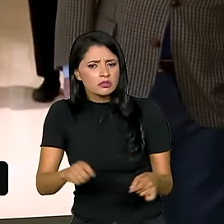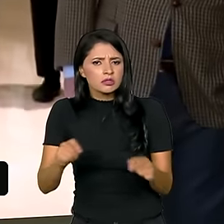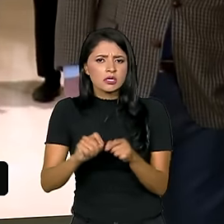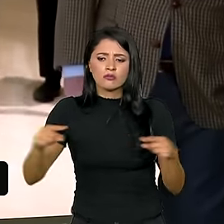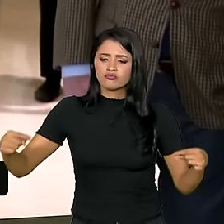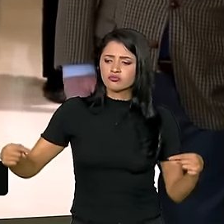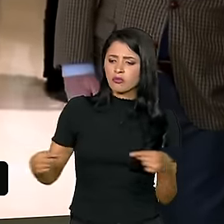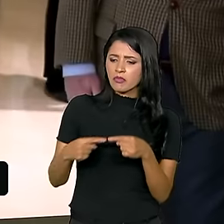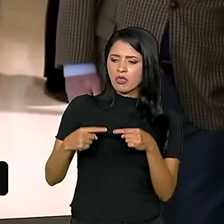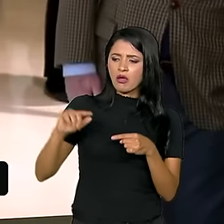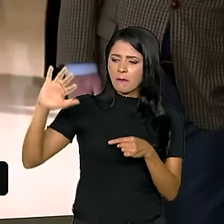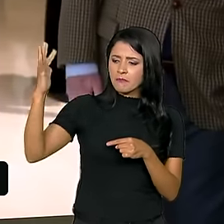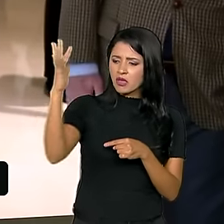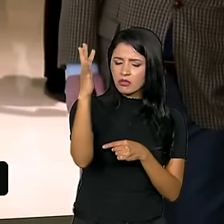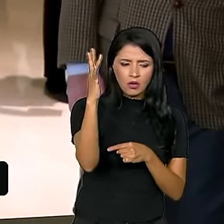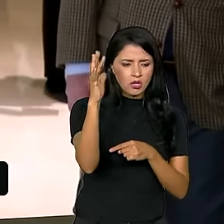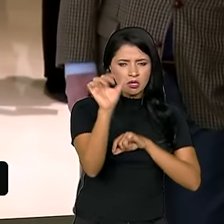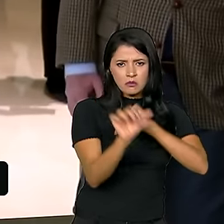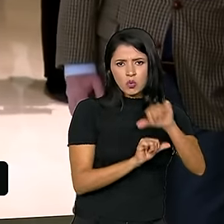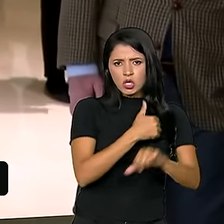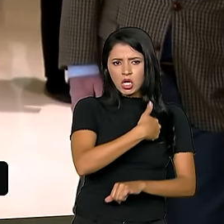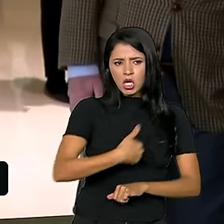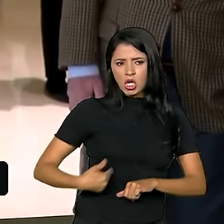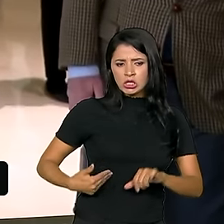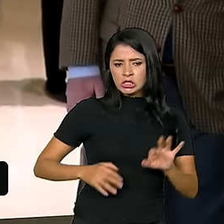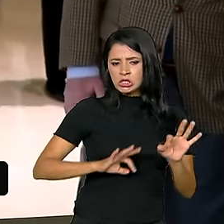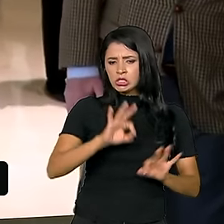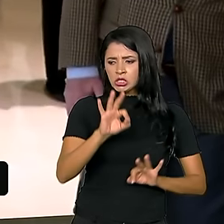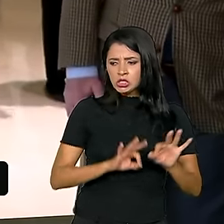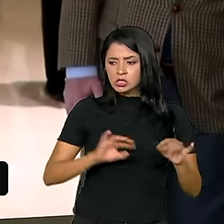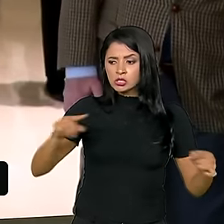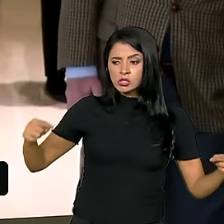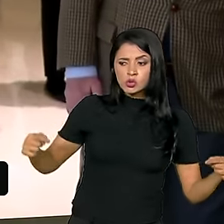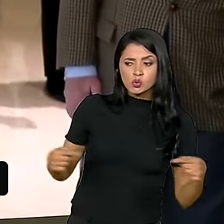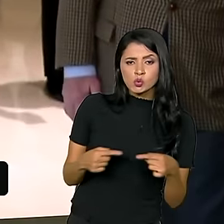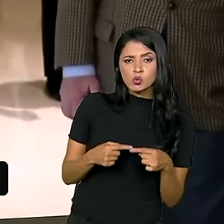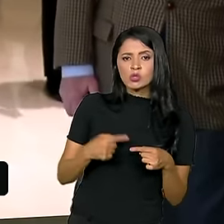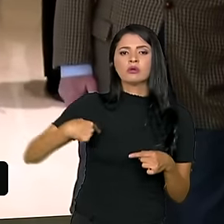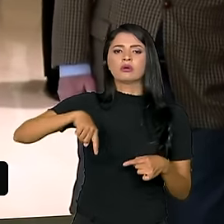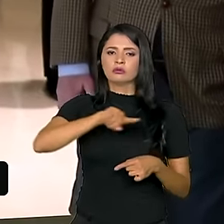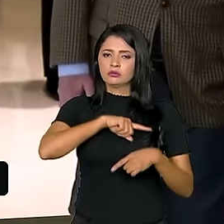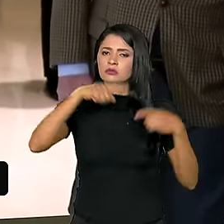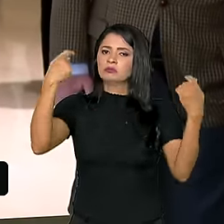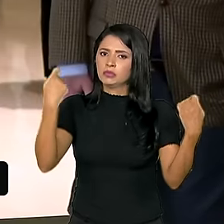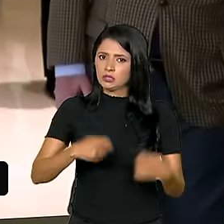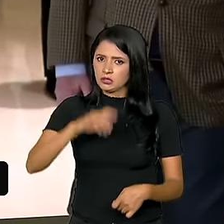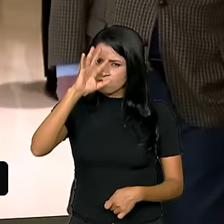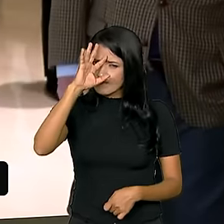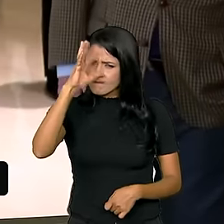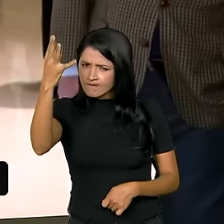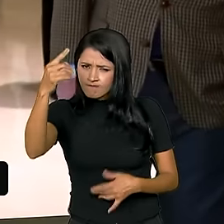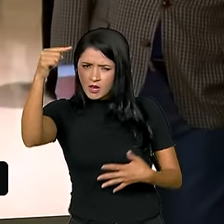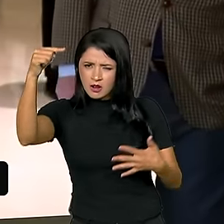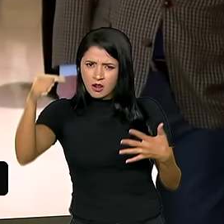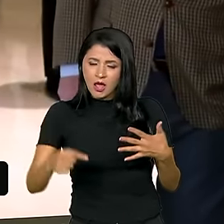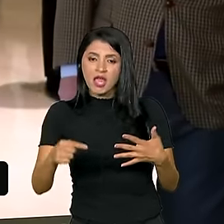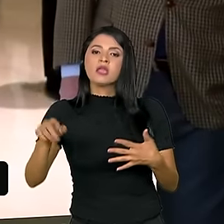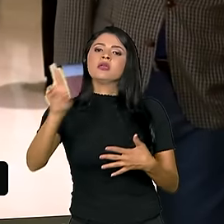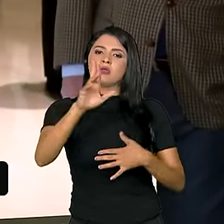questão ambiental com a mudança governamental, porque é preciso que a gente tome decisões e essas decisões sejam implementadas.